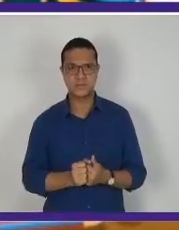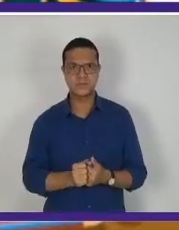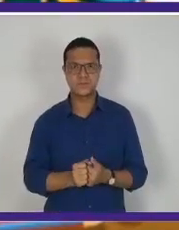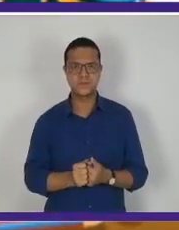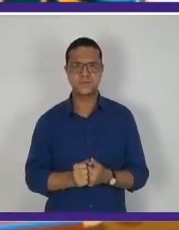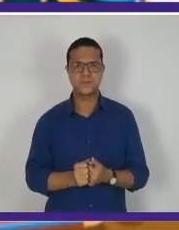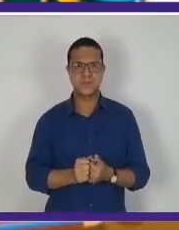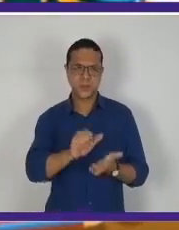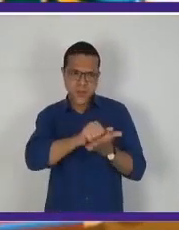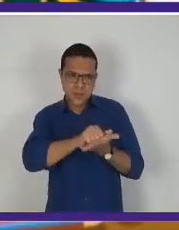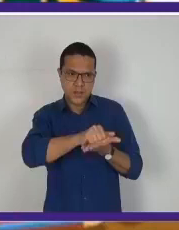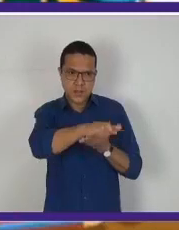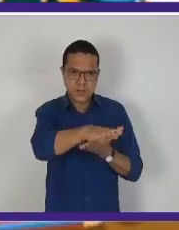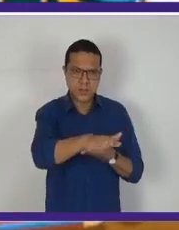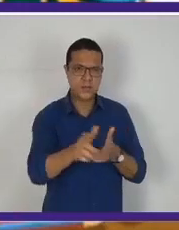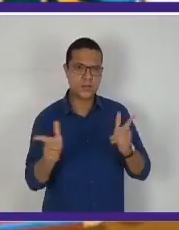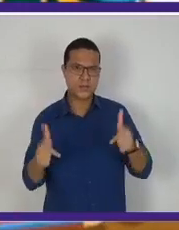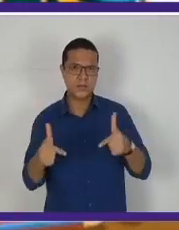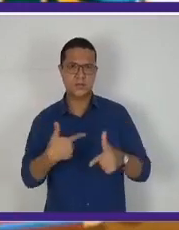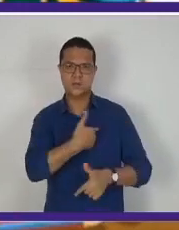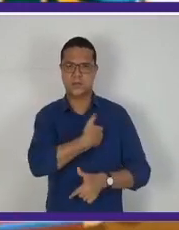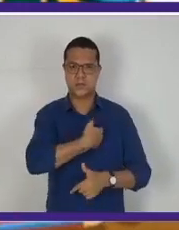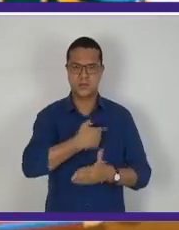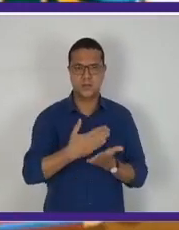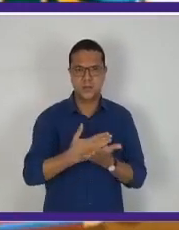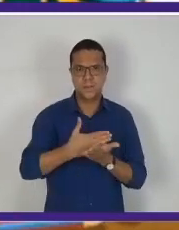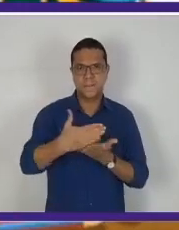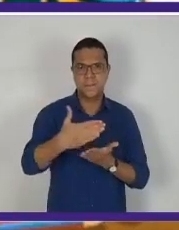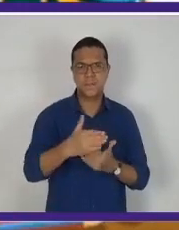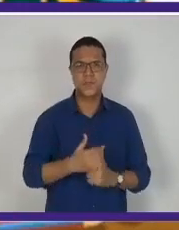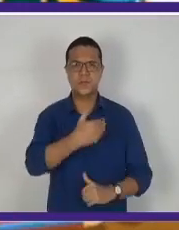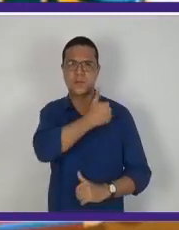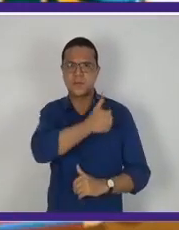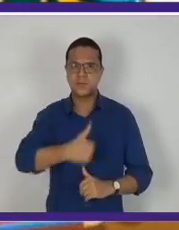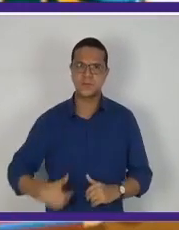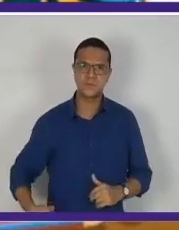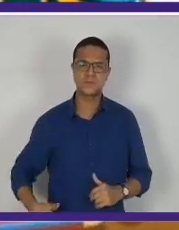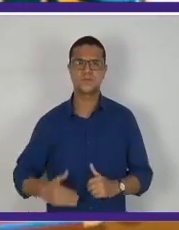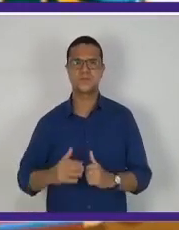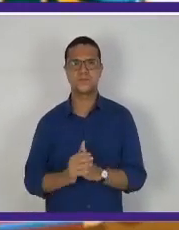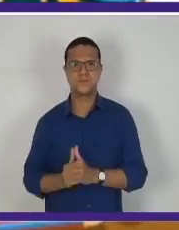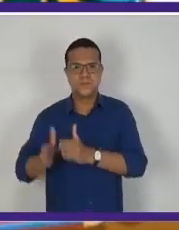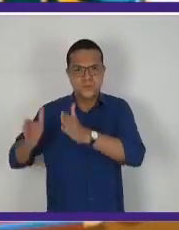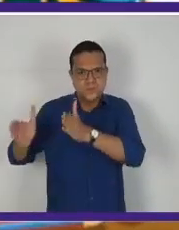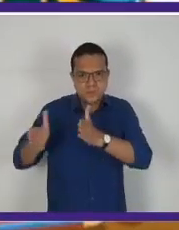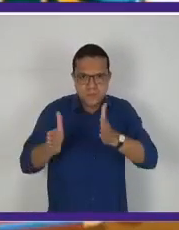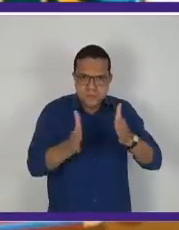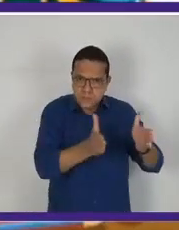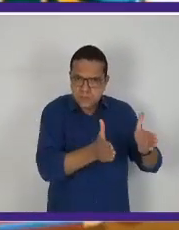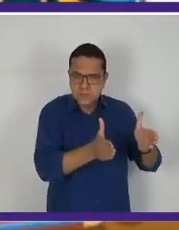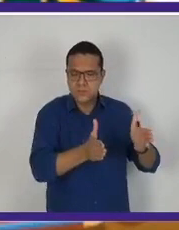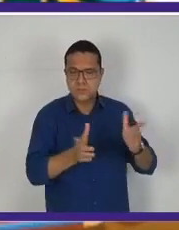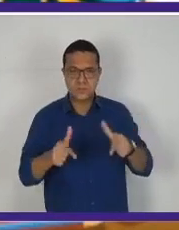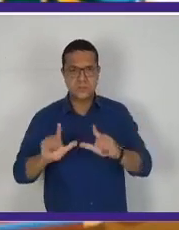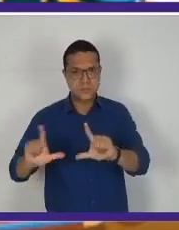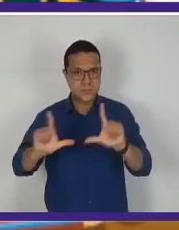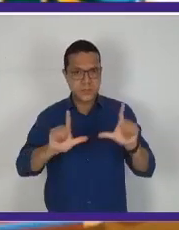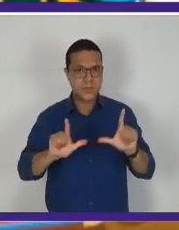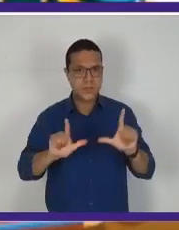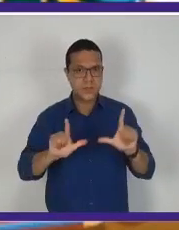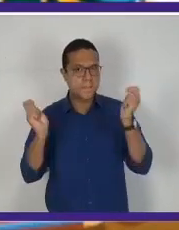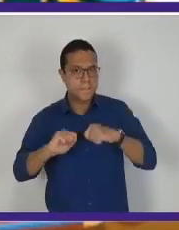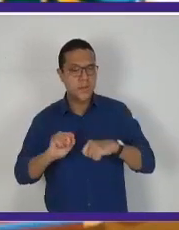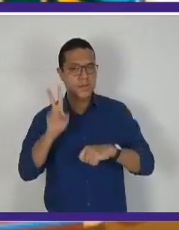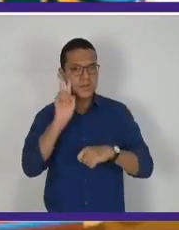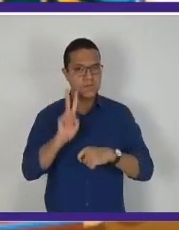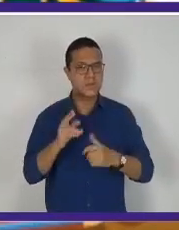conduz ao poder Vargas, dando início ao que a gente chama de governo provisório. Aqui nessa lâmina, a gente pode observar